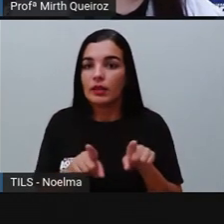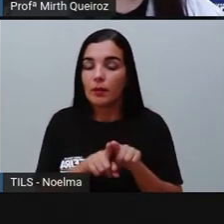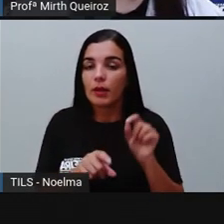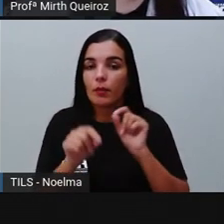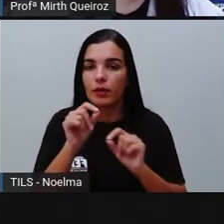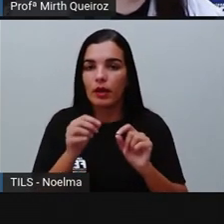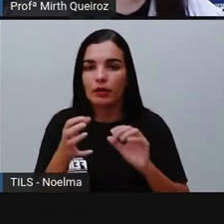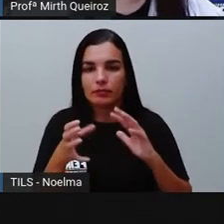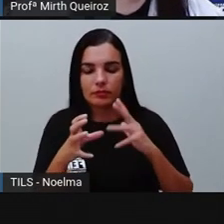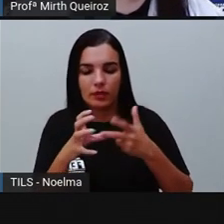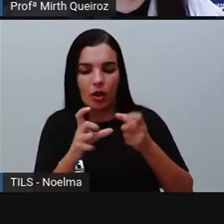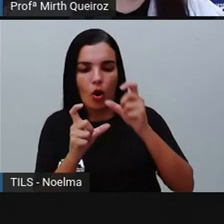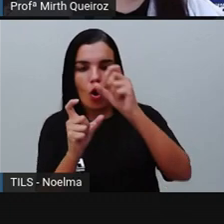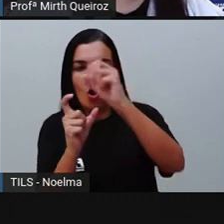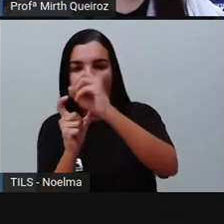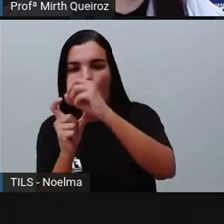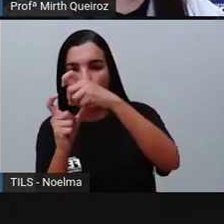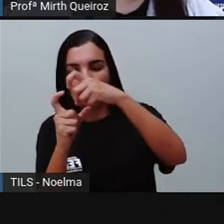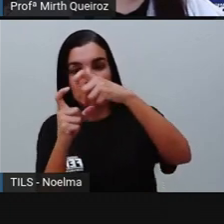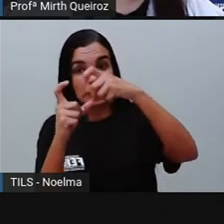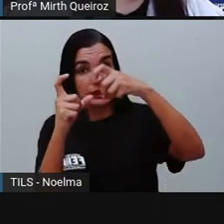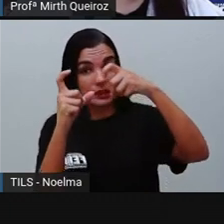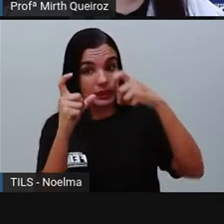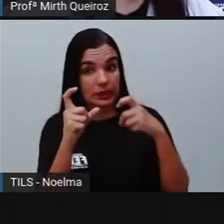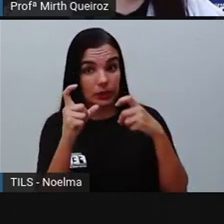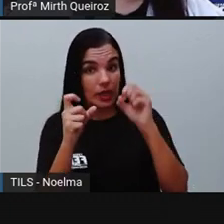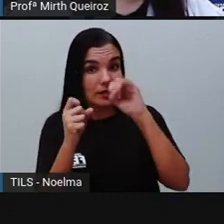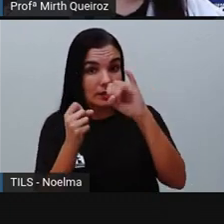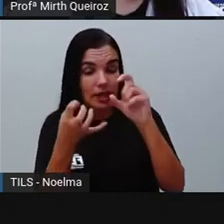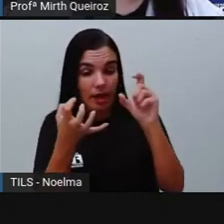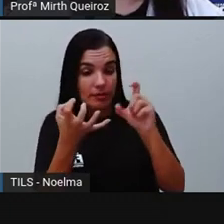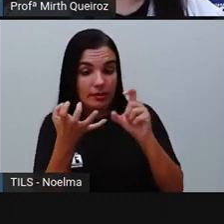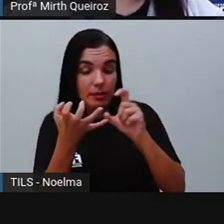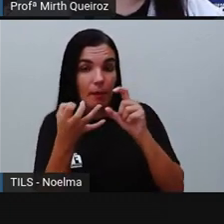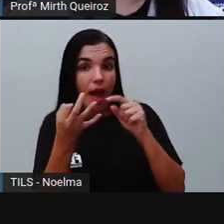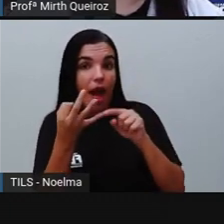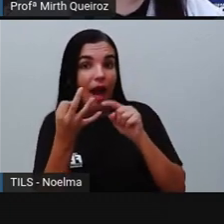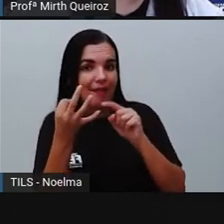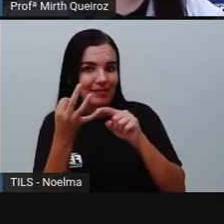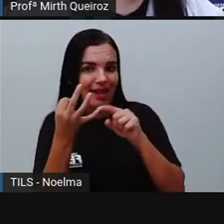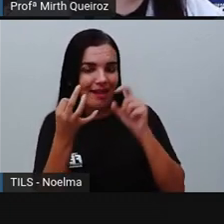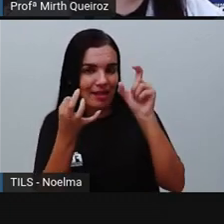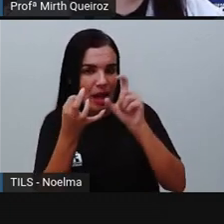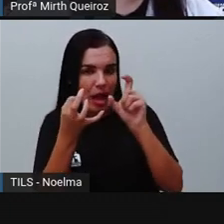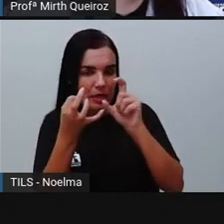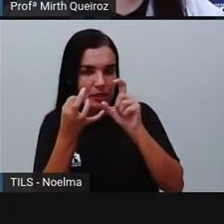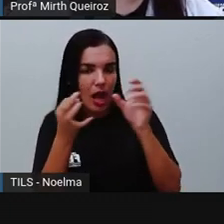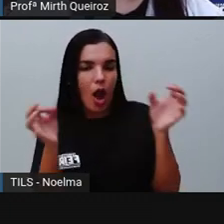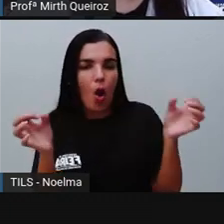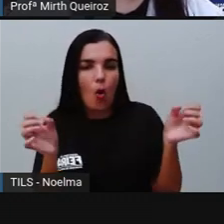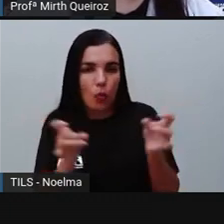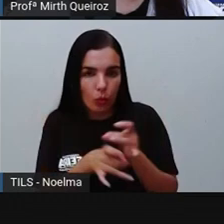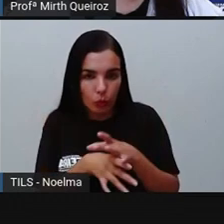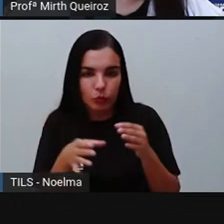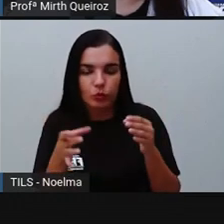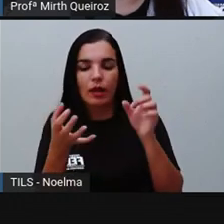em oxítona, se a sílaba tônica for a última, aí a gente vai chamar de oxítona, que é o caso de quê?